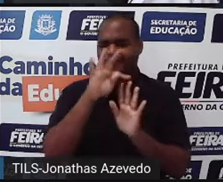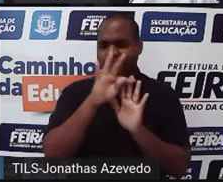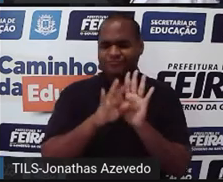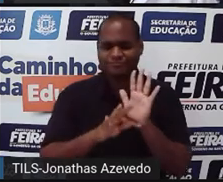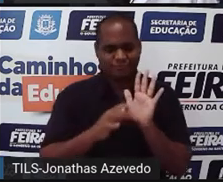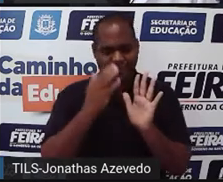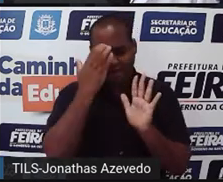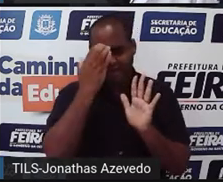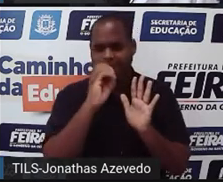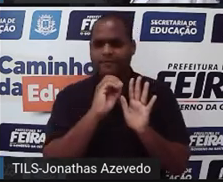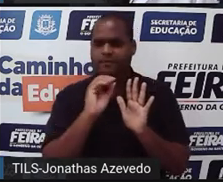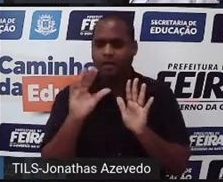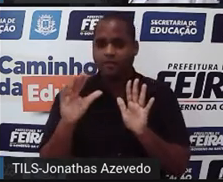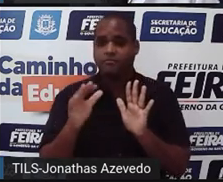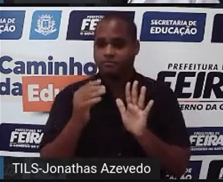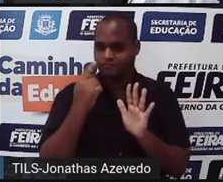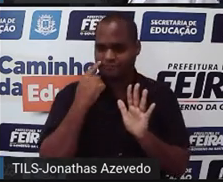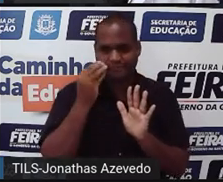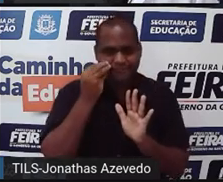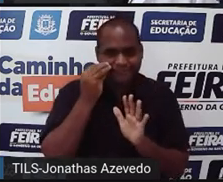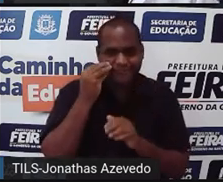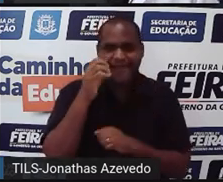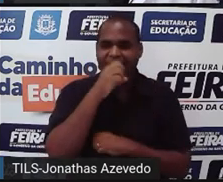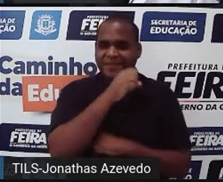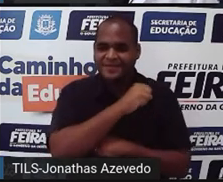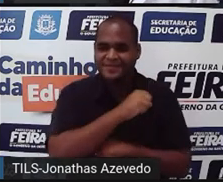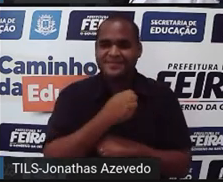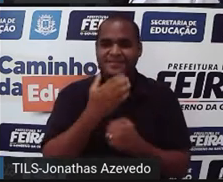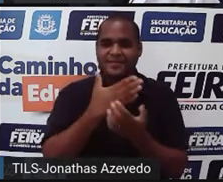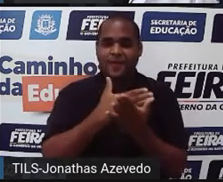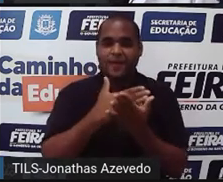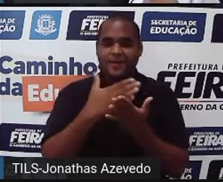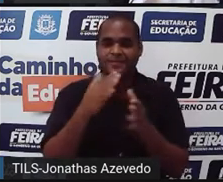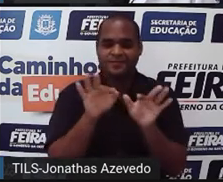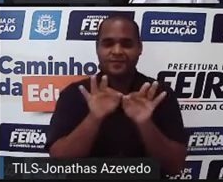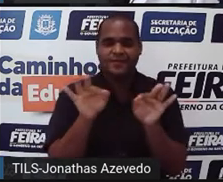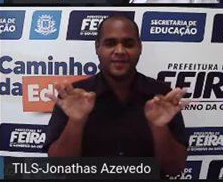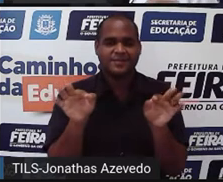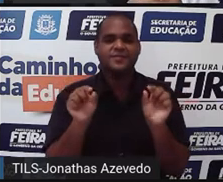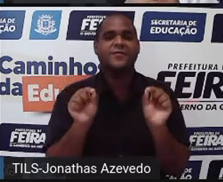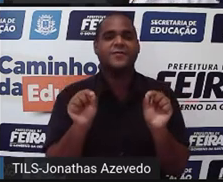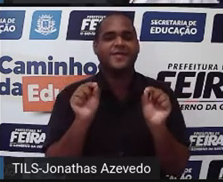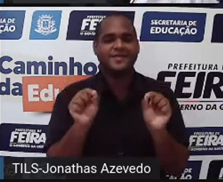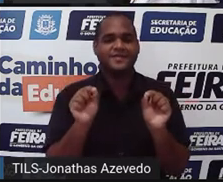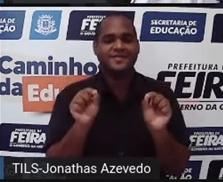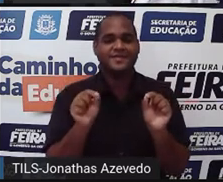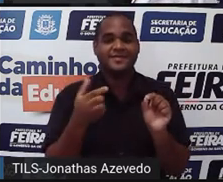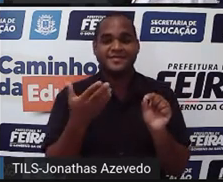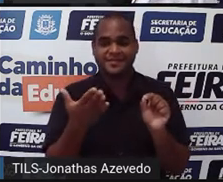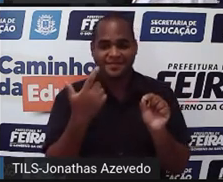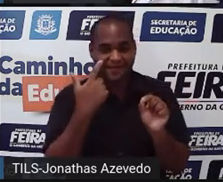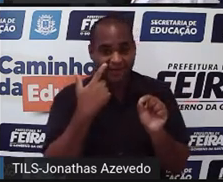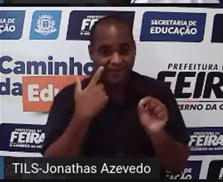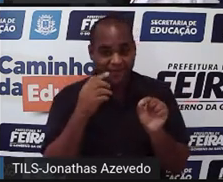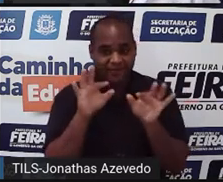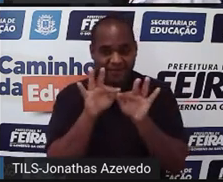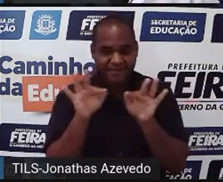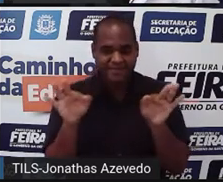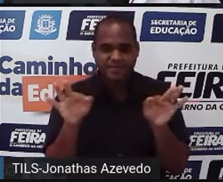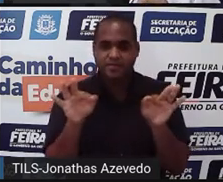rapidinho, tá bom? Começando por essa frase aqui, Você vai ler essa frase, tá bom?